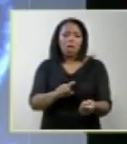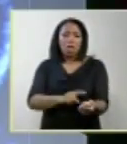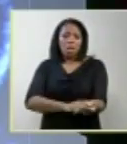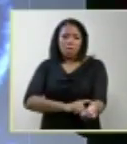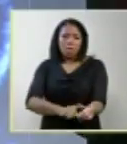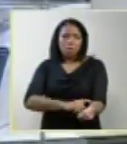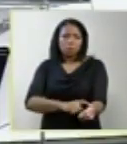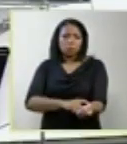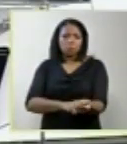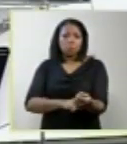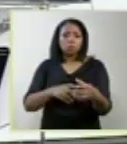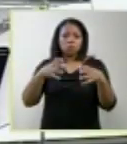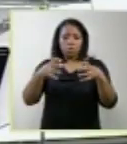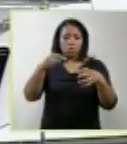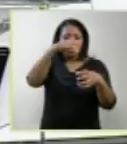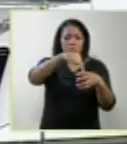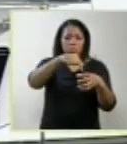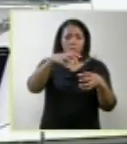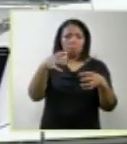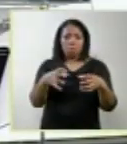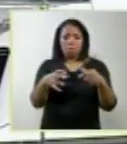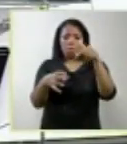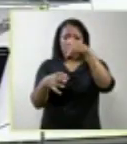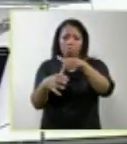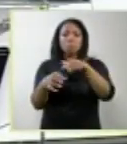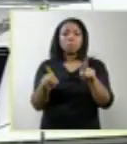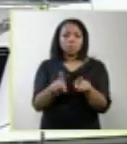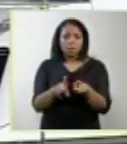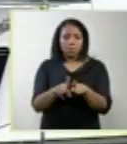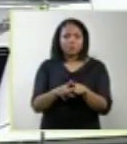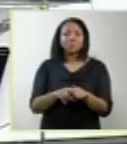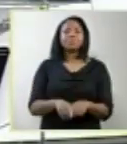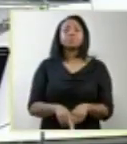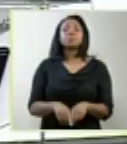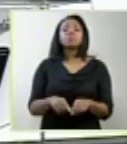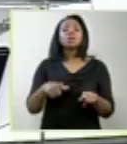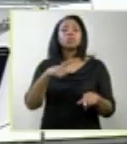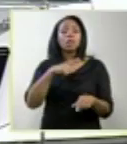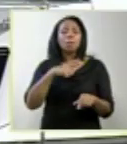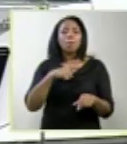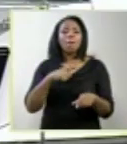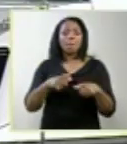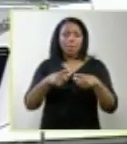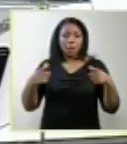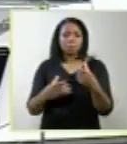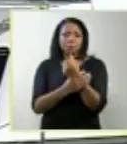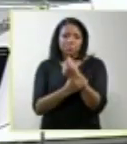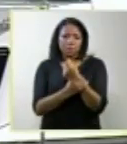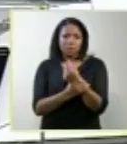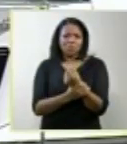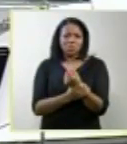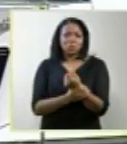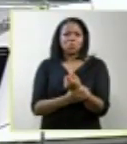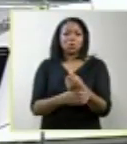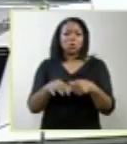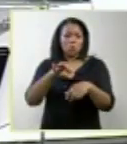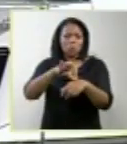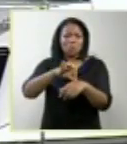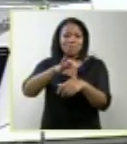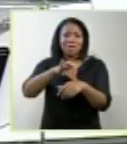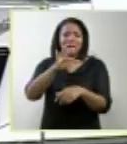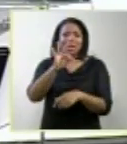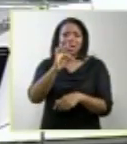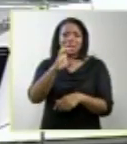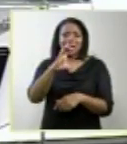dois hemisférios cerebrais. Para termos ainda uma maior segurança da formação do tecido nervoso central